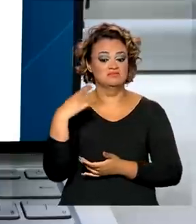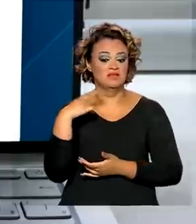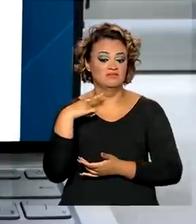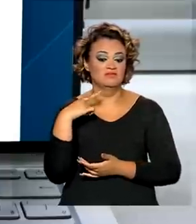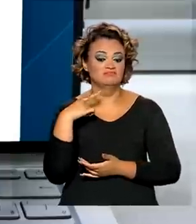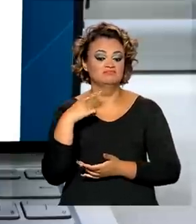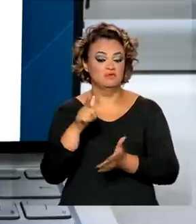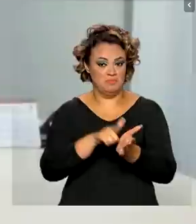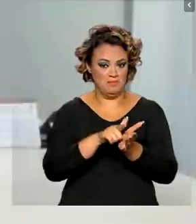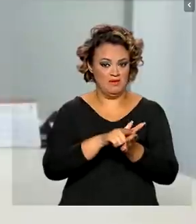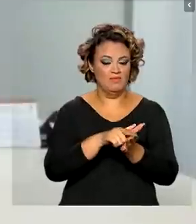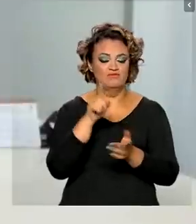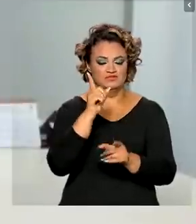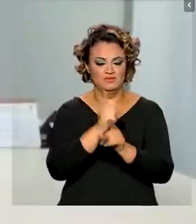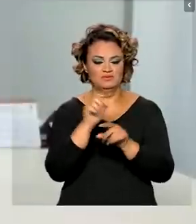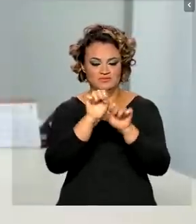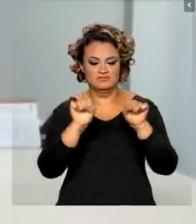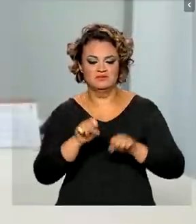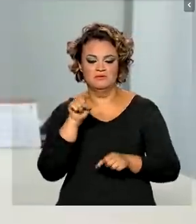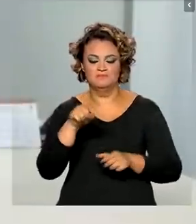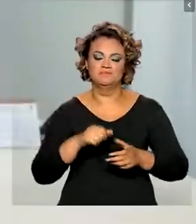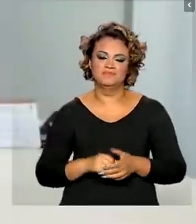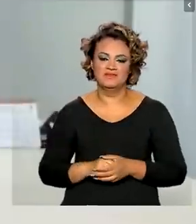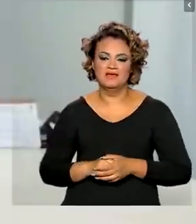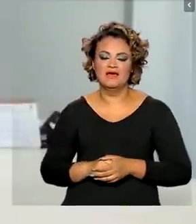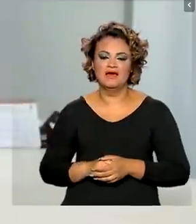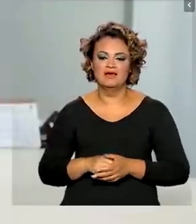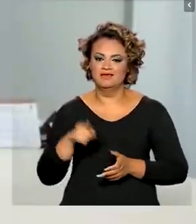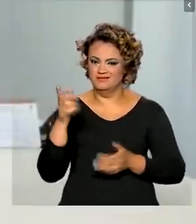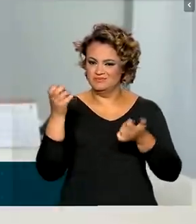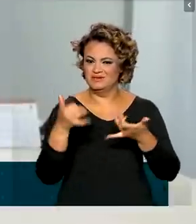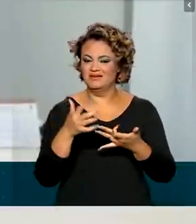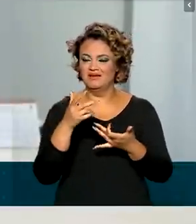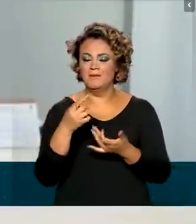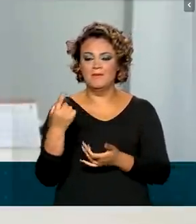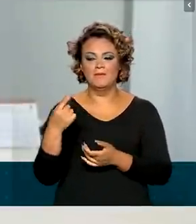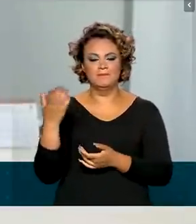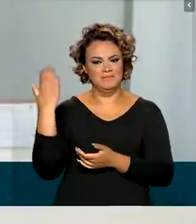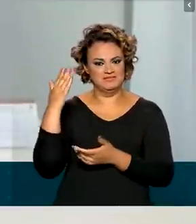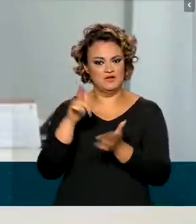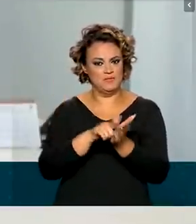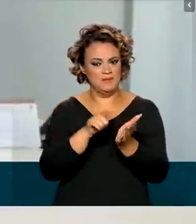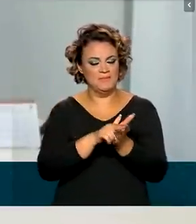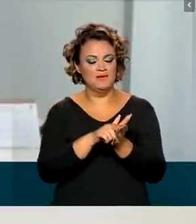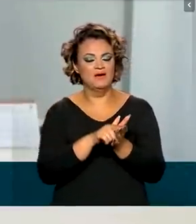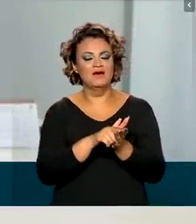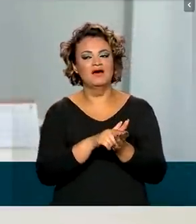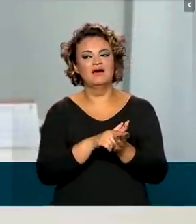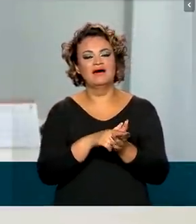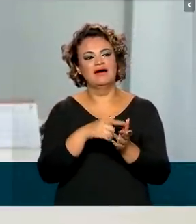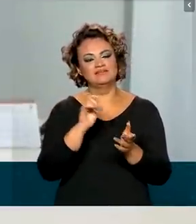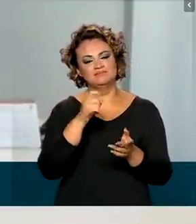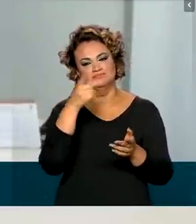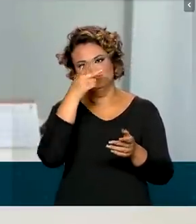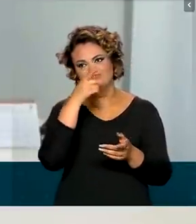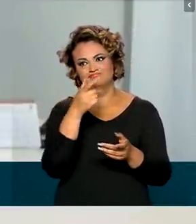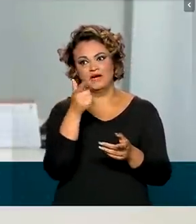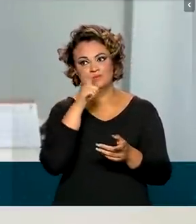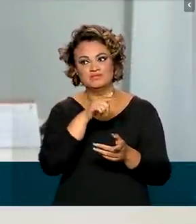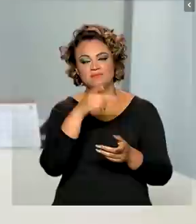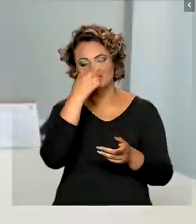ainda estavam no papel. Para o trabalhador, o processo anterior, ele precisava se deslocar a um posto de